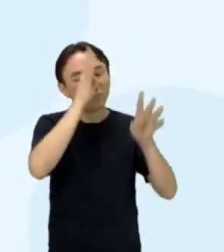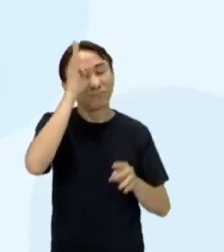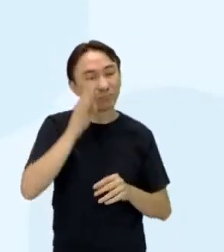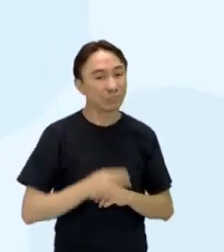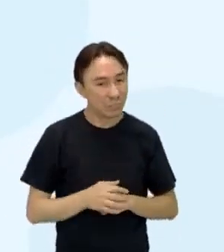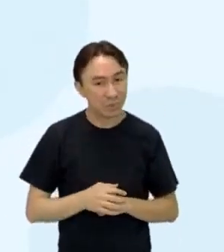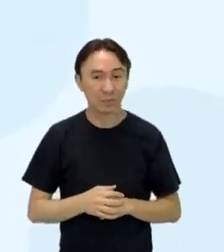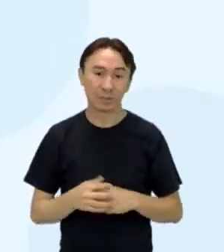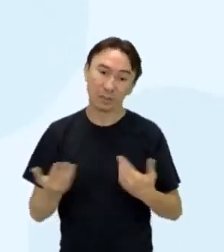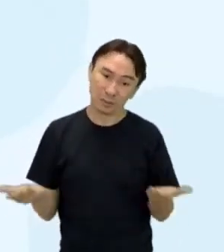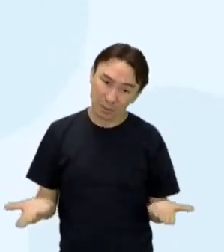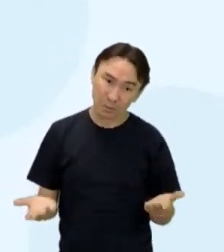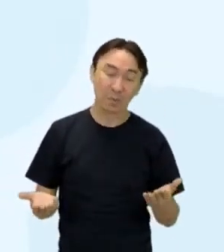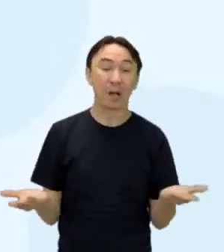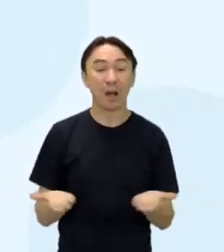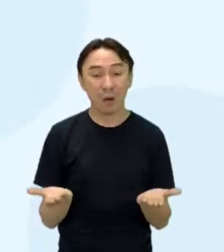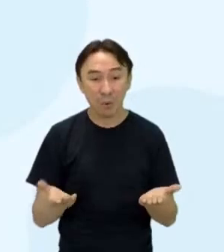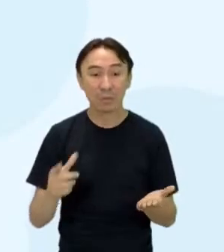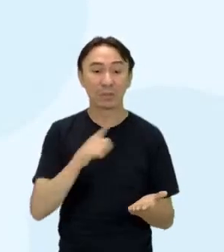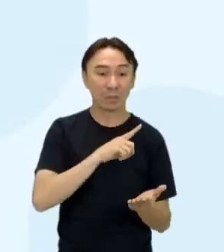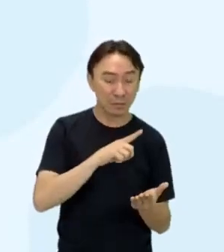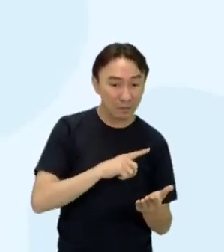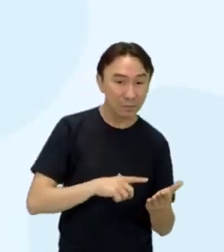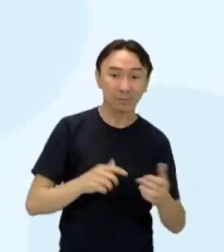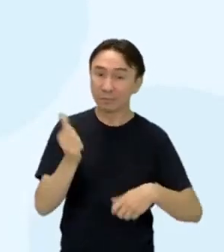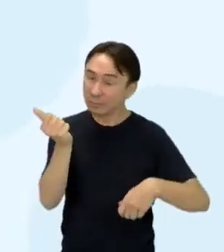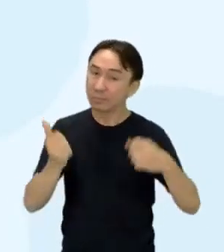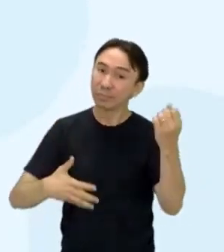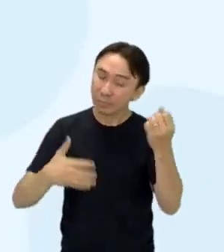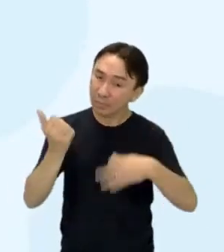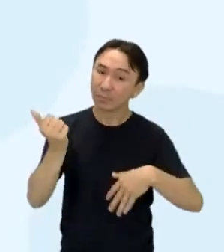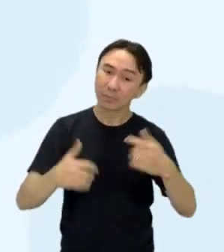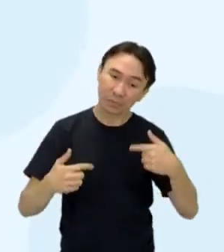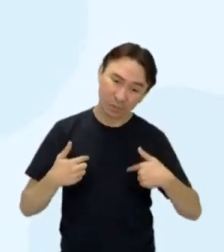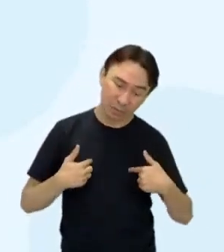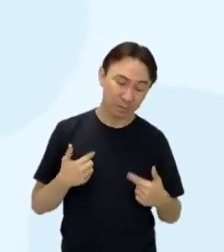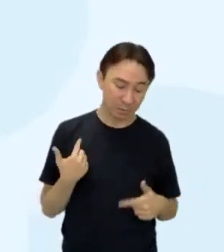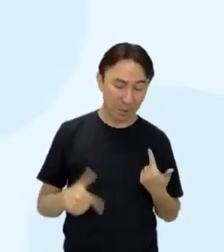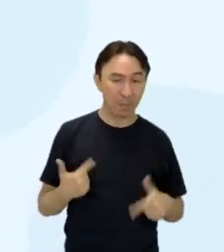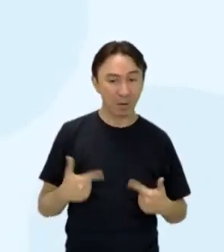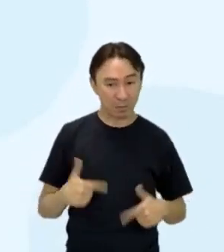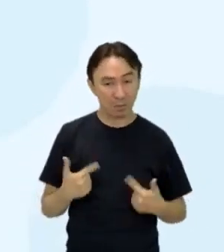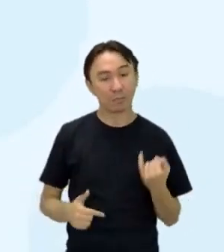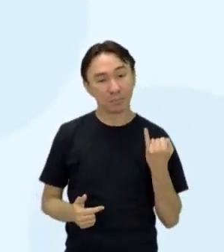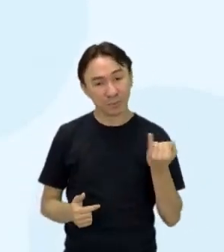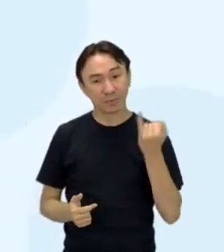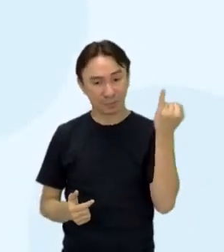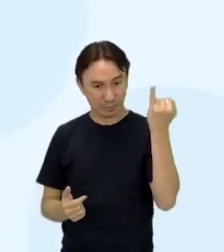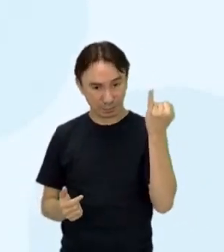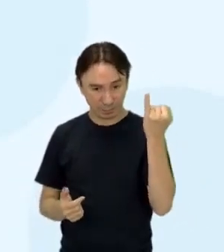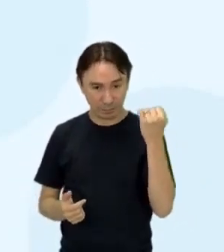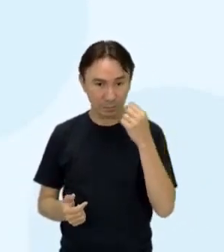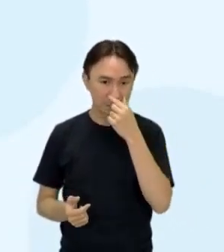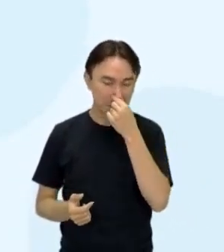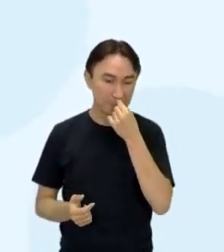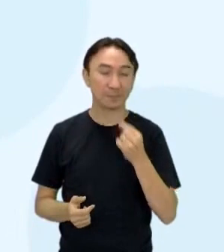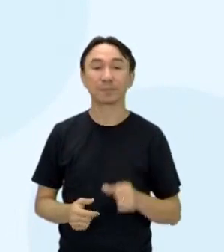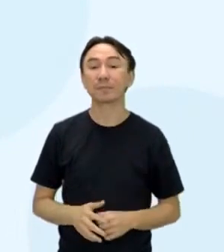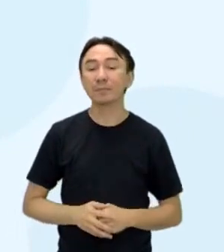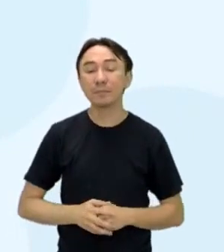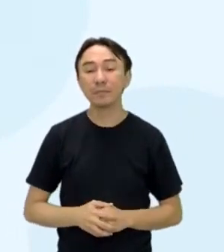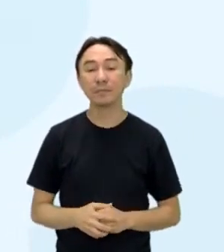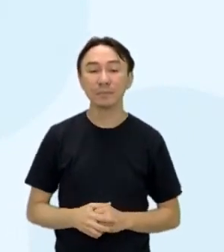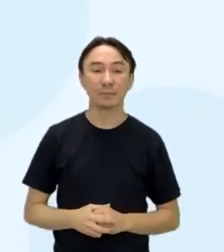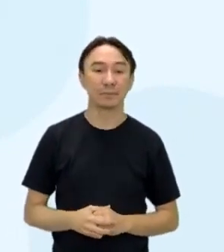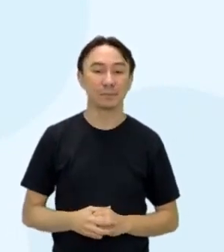posso dar aqui mais do que alguns extratos do meu trabalho. E aí temos aí a continuação que não foi colocada. Vamos para a próxima.